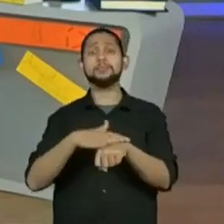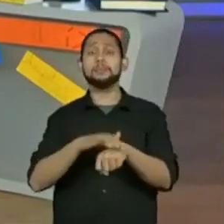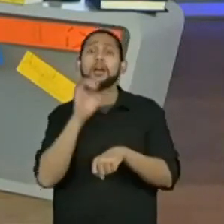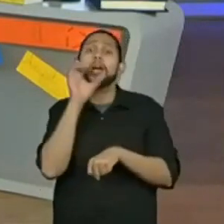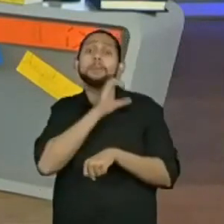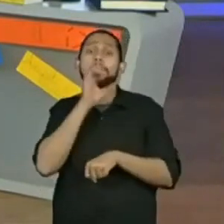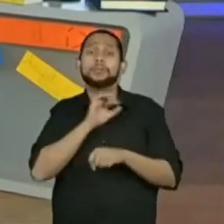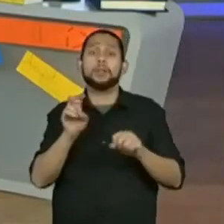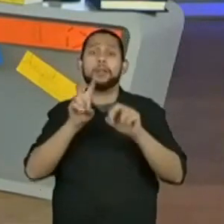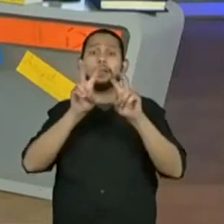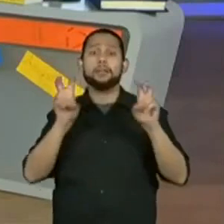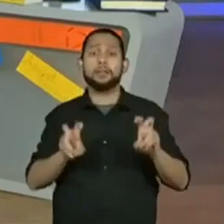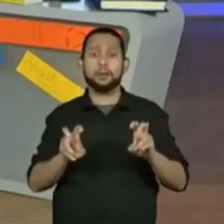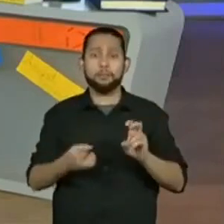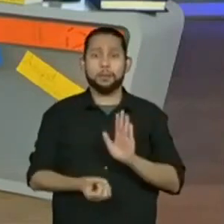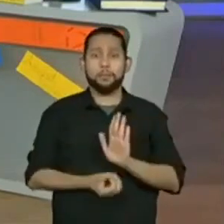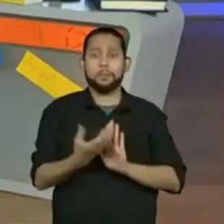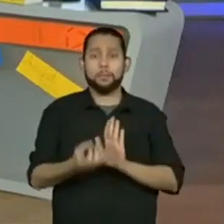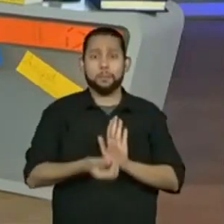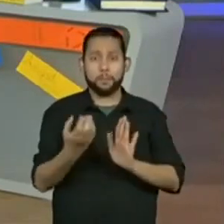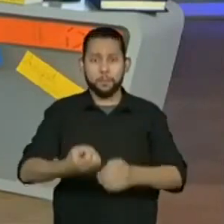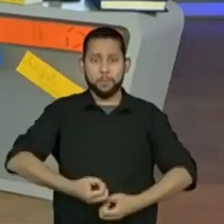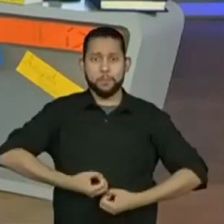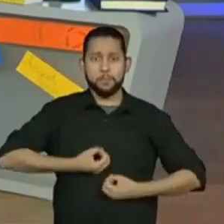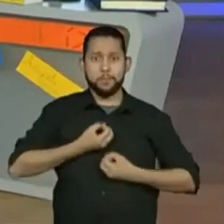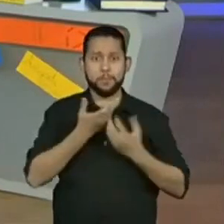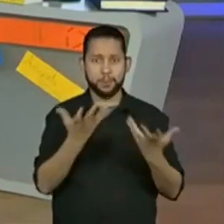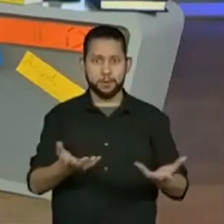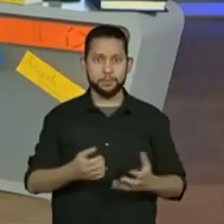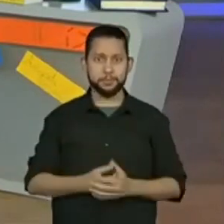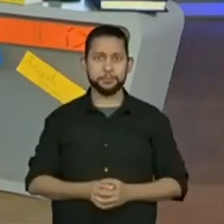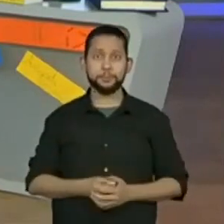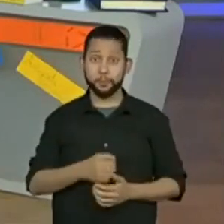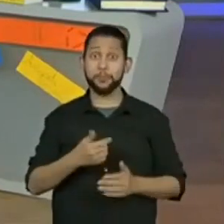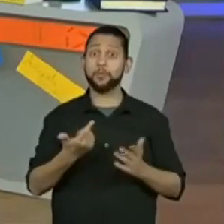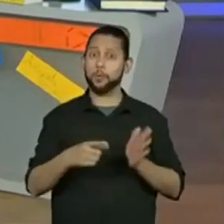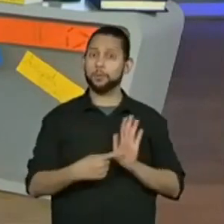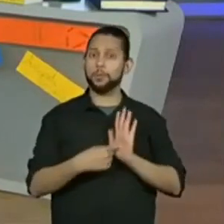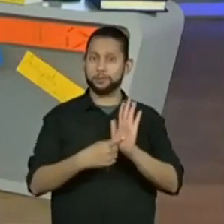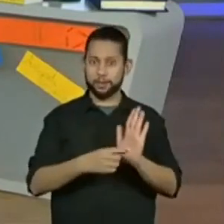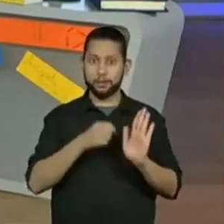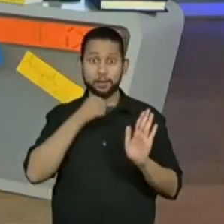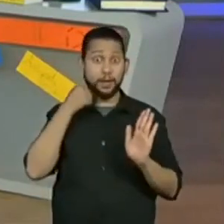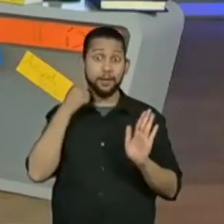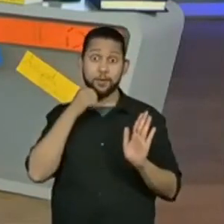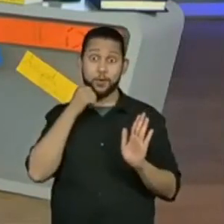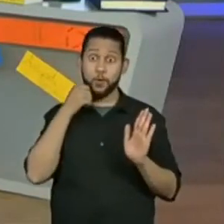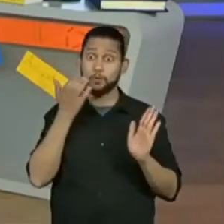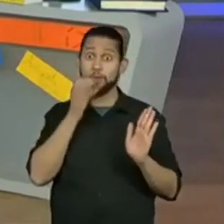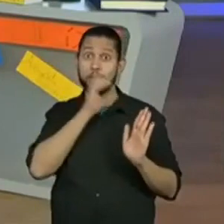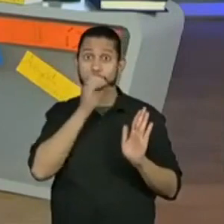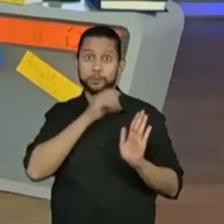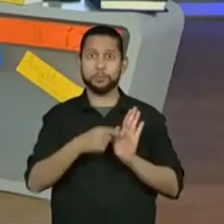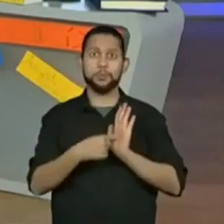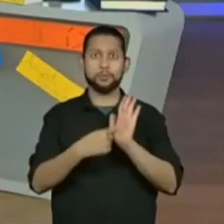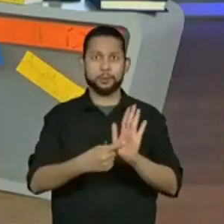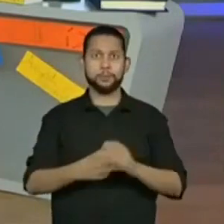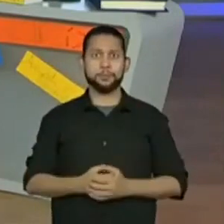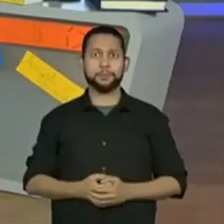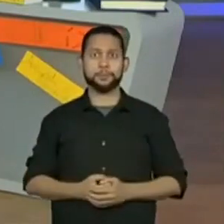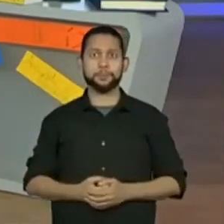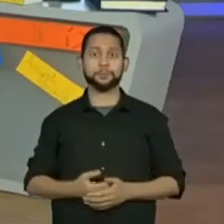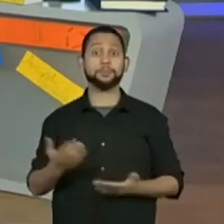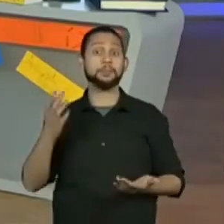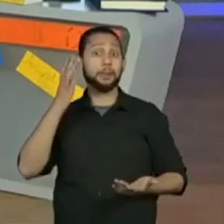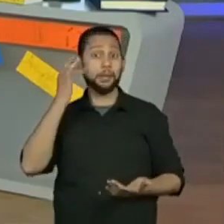sobre os nossos poemas. Então, a nossa apresentação, só que hoje eu vou fazer um feedback bem rápido. Amanhã conta